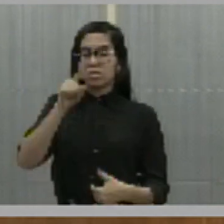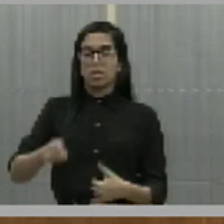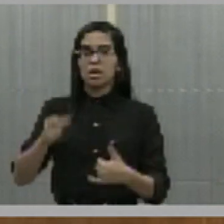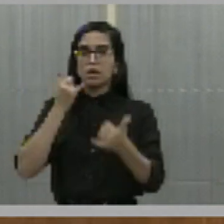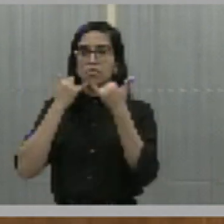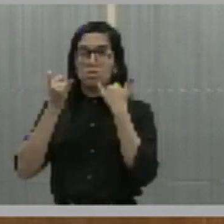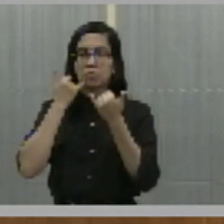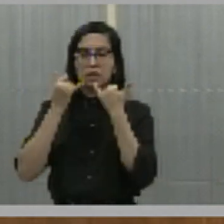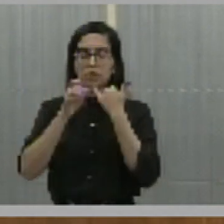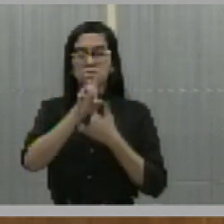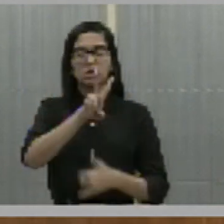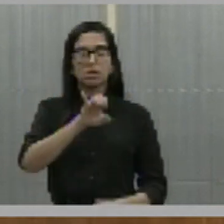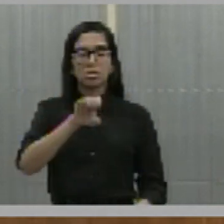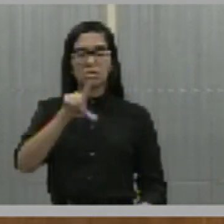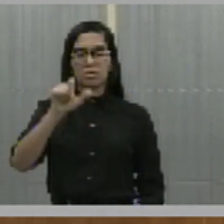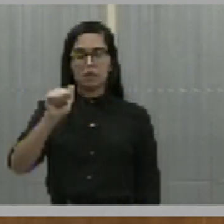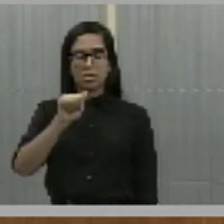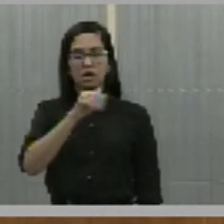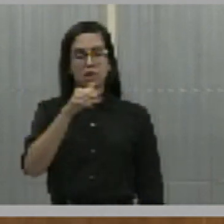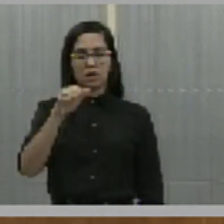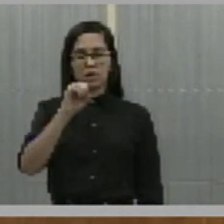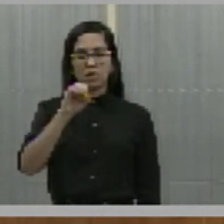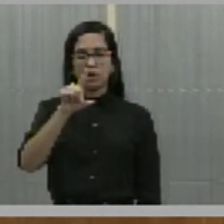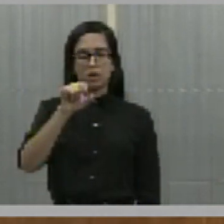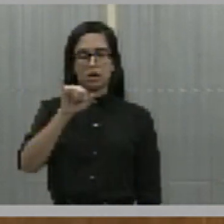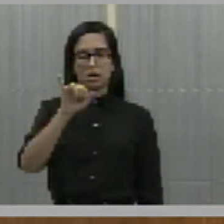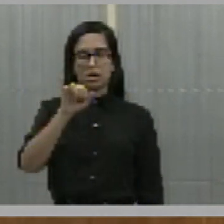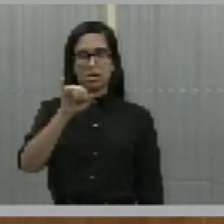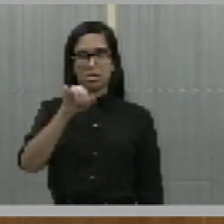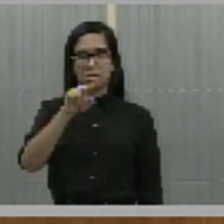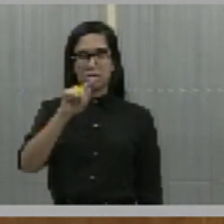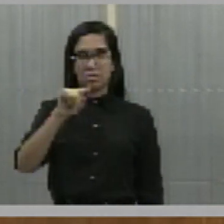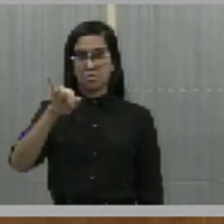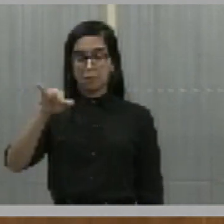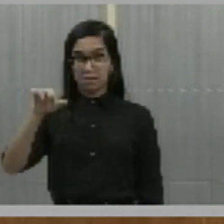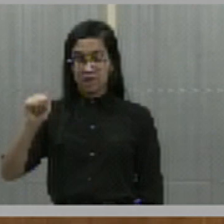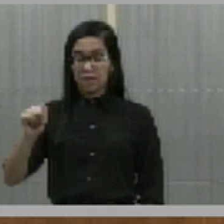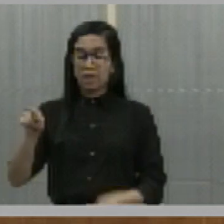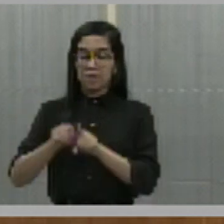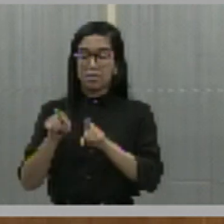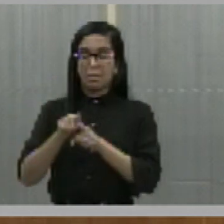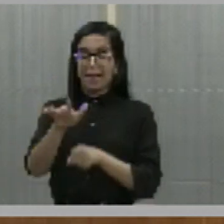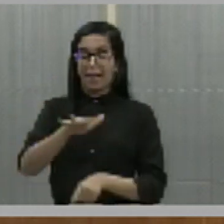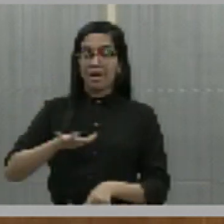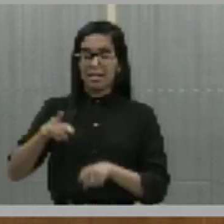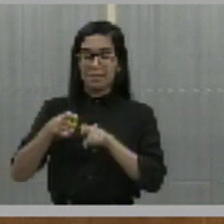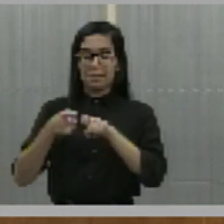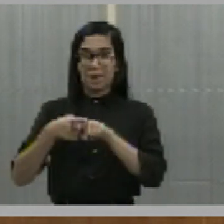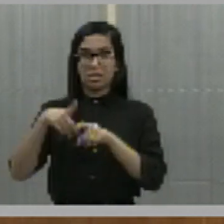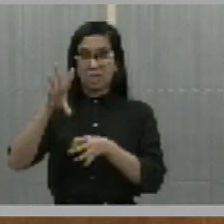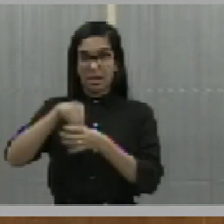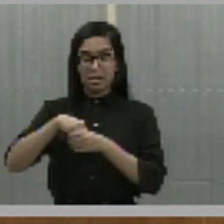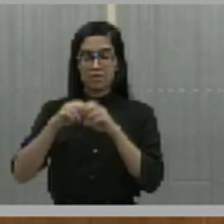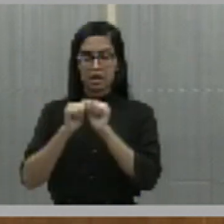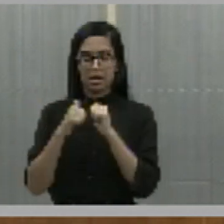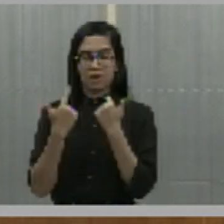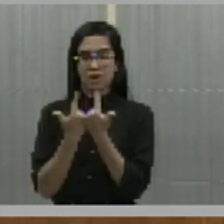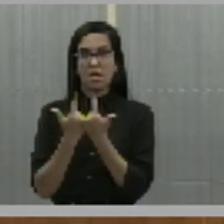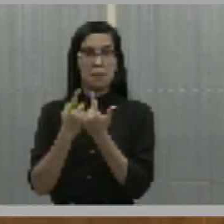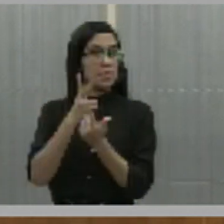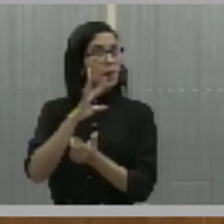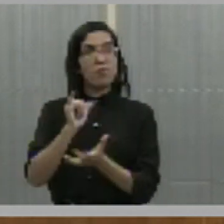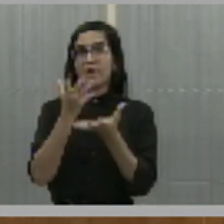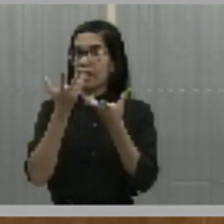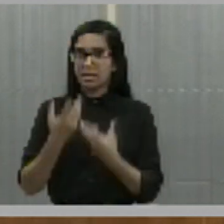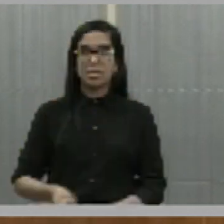Olímpica de Parnaíba e sobre o setor médico da Assembleia Legislativa, e que não se submeterá à intimidação durante o exercício do seu mandato. O segundo orador, o